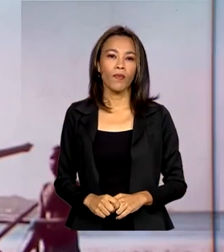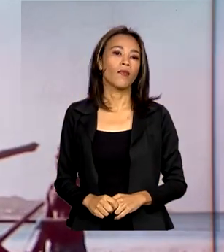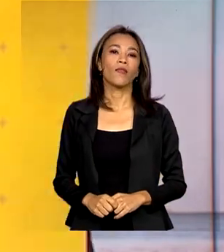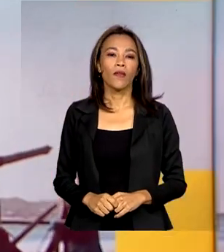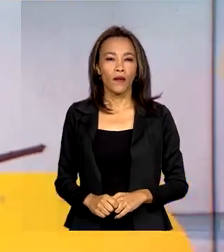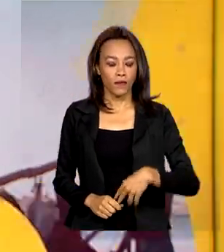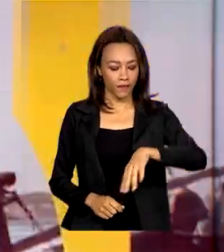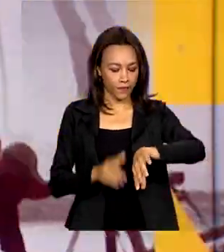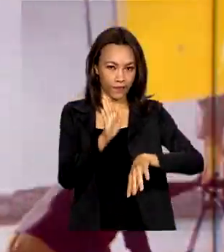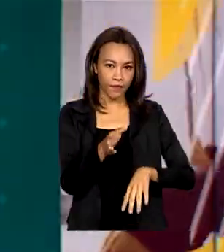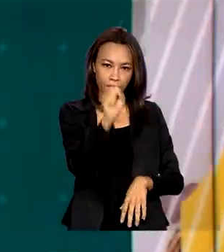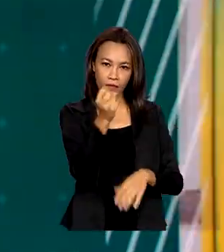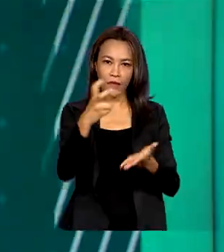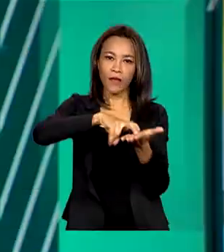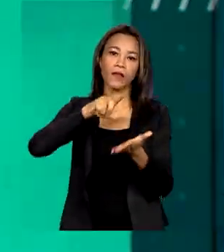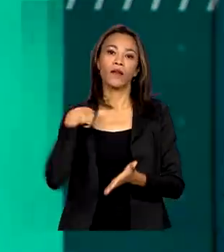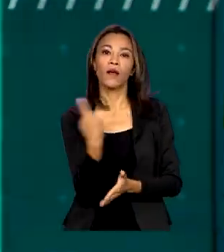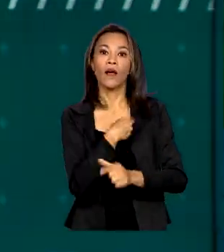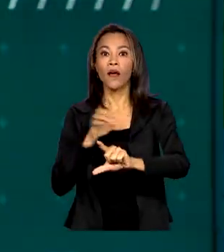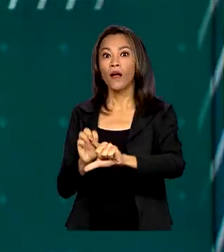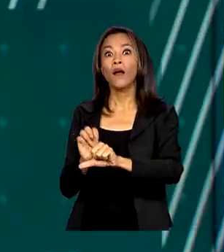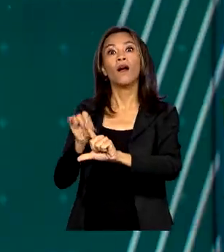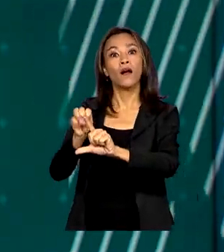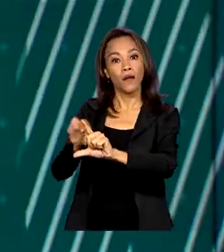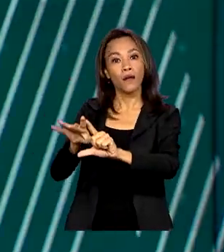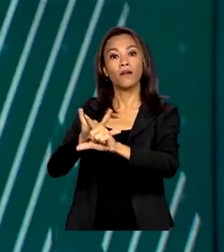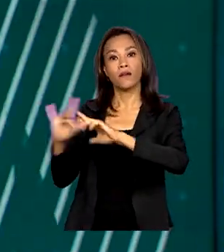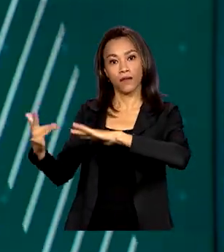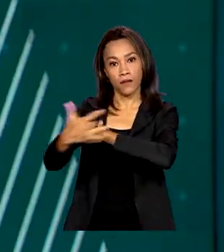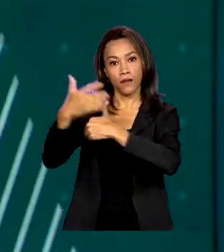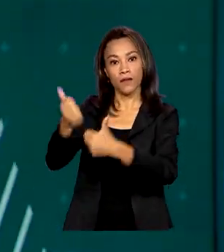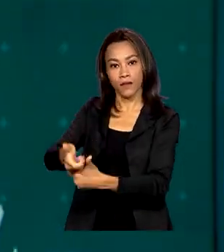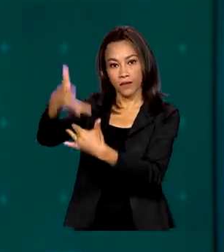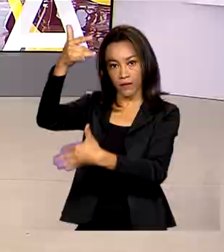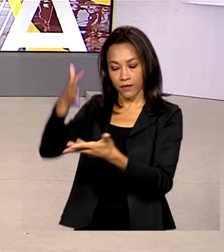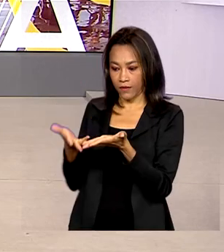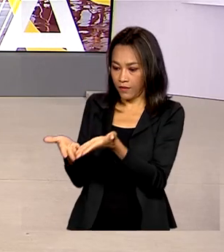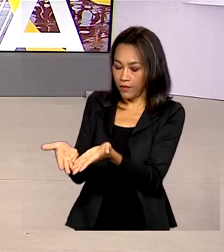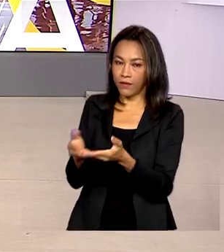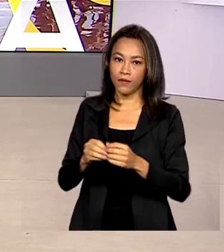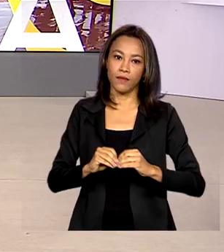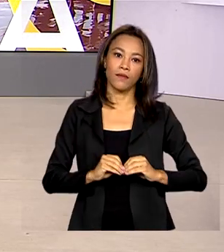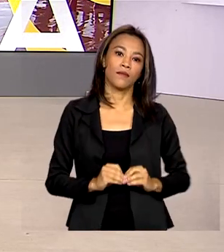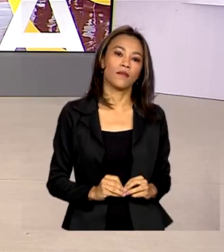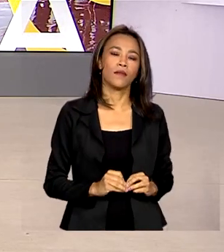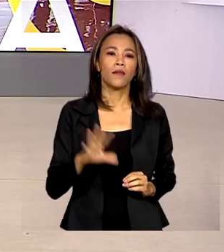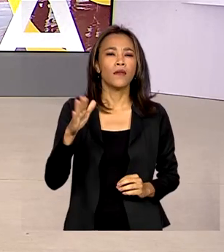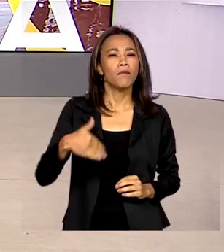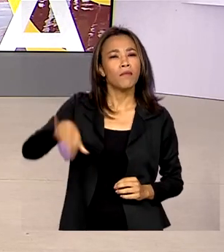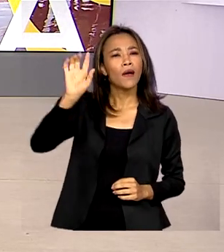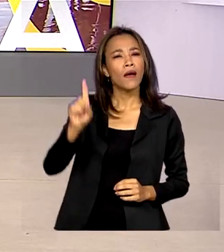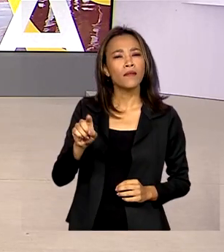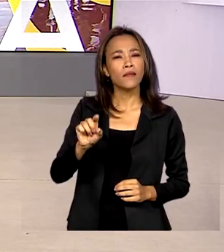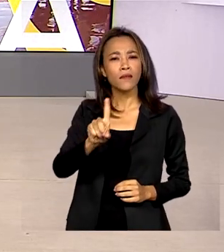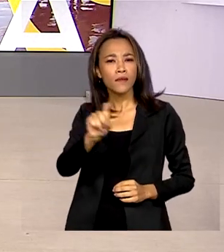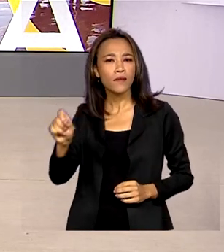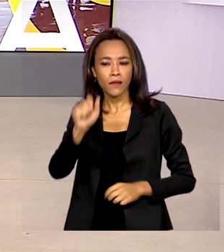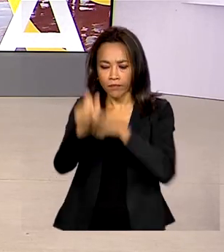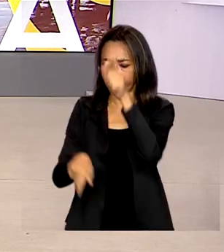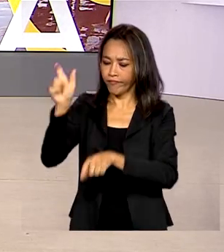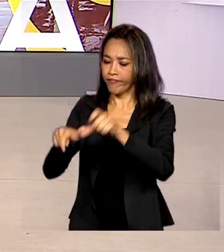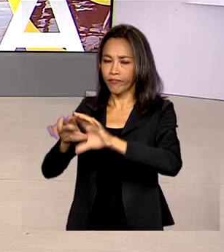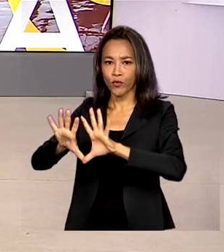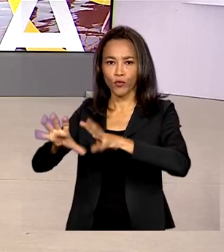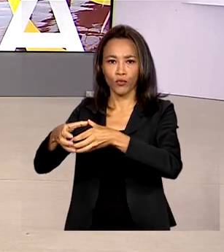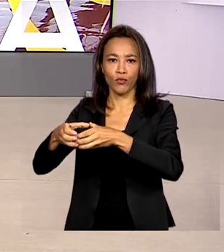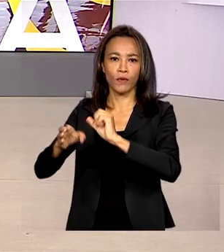São 8 horas da manhã e estamos ao vivo também pelas redes sociais. Mais 100 integrantes da Força Nacional de